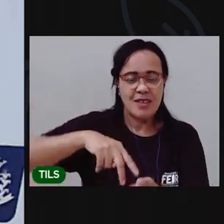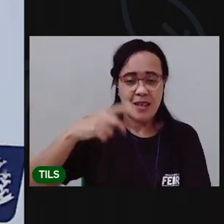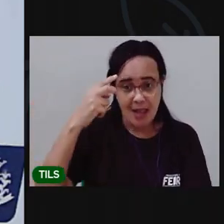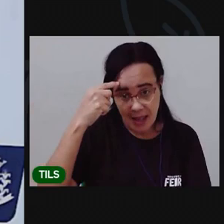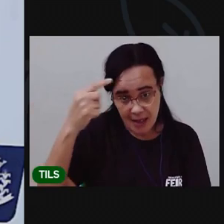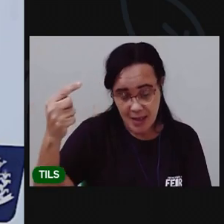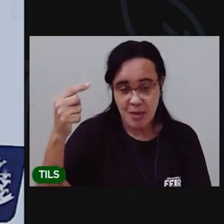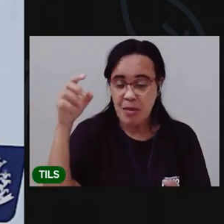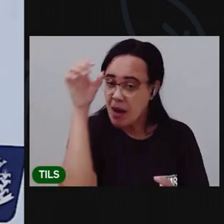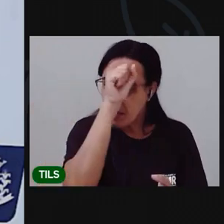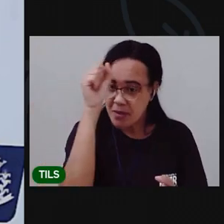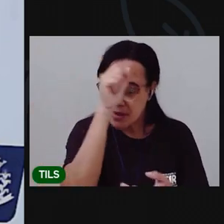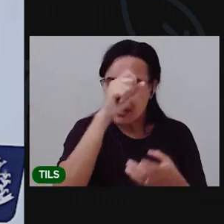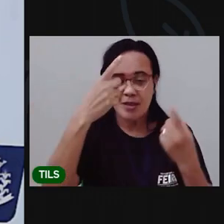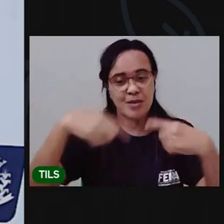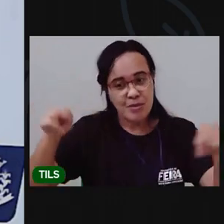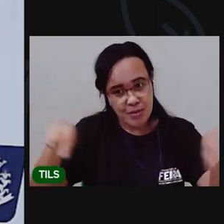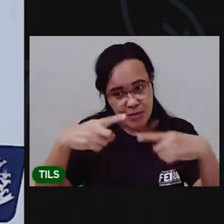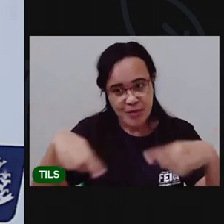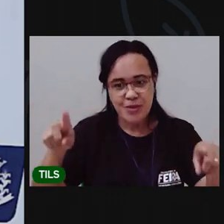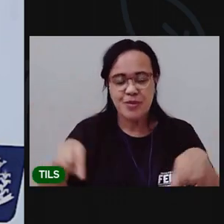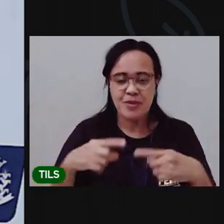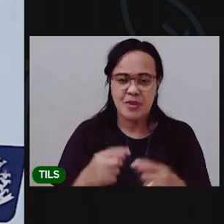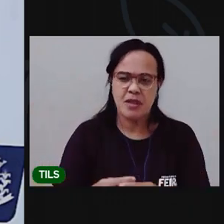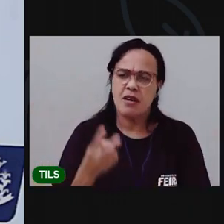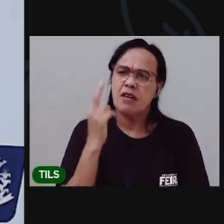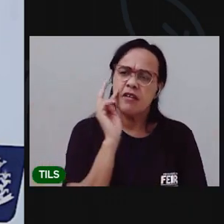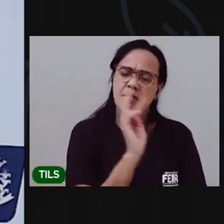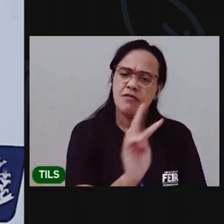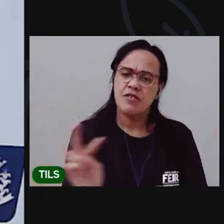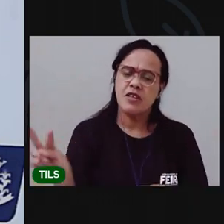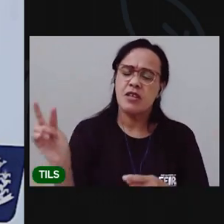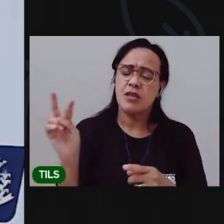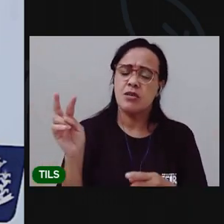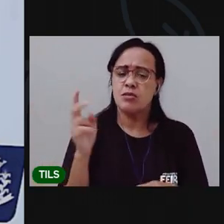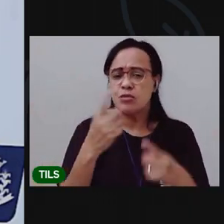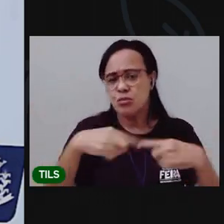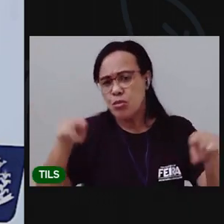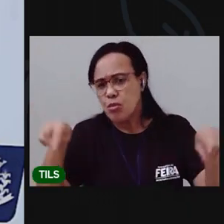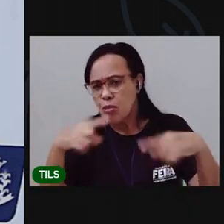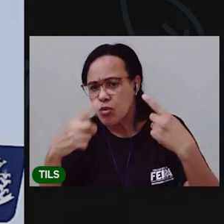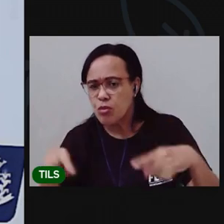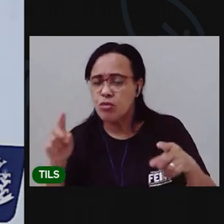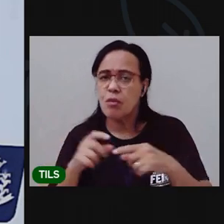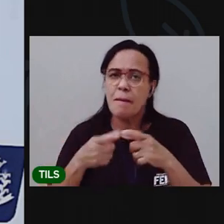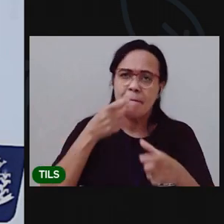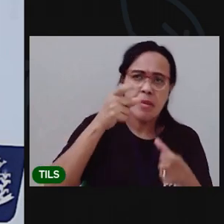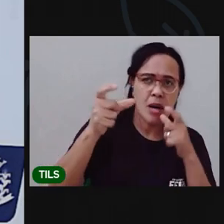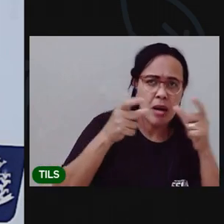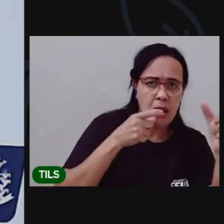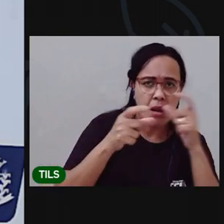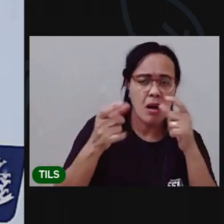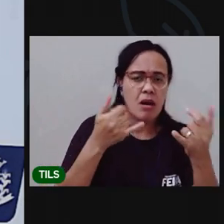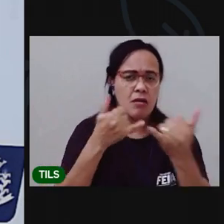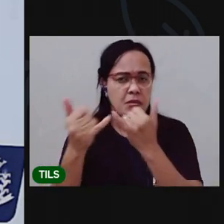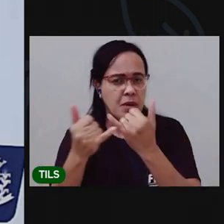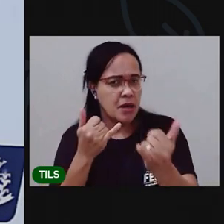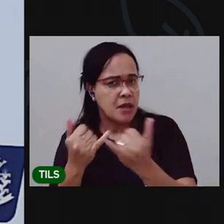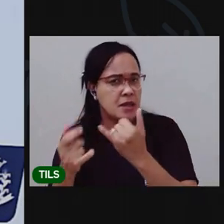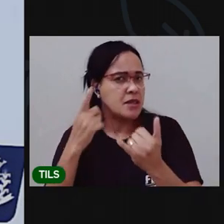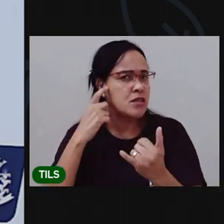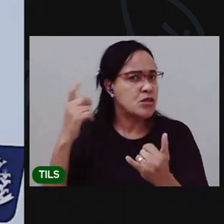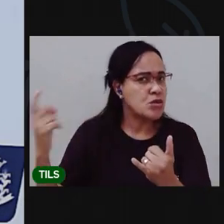Aprendemos essa música. Vimos que nessa música tem palavras que tem um som parecido, tem palavras que